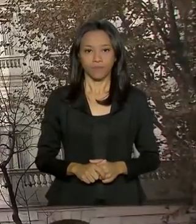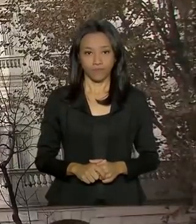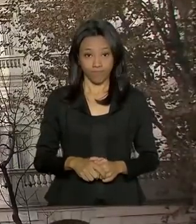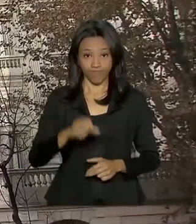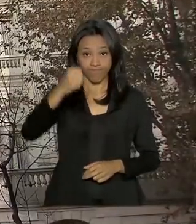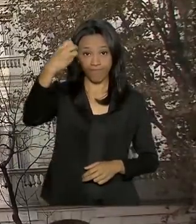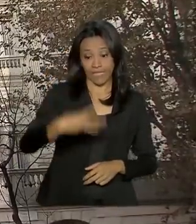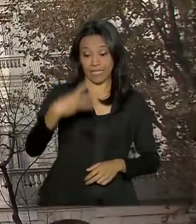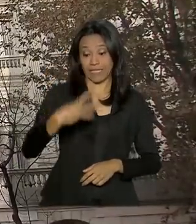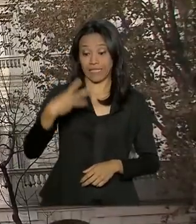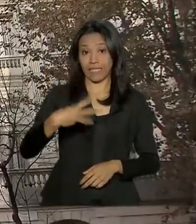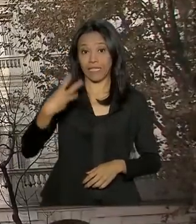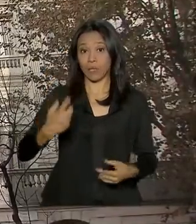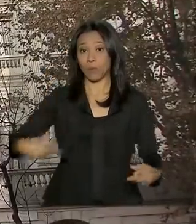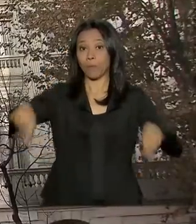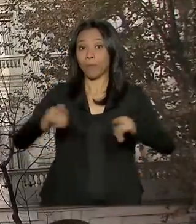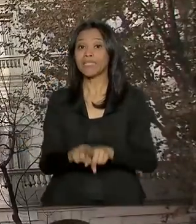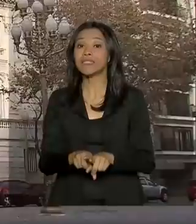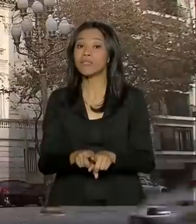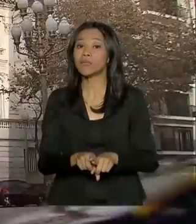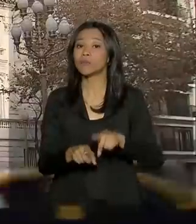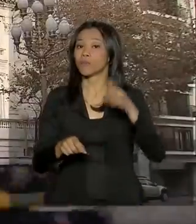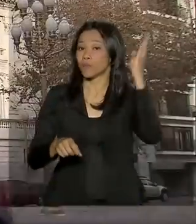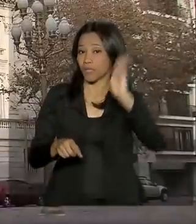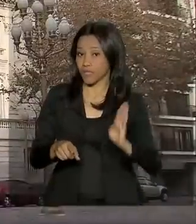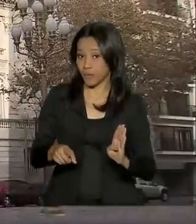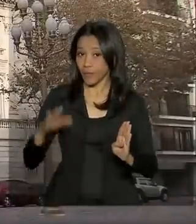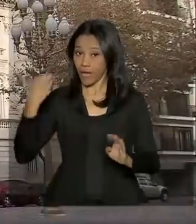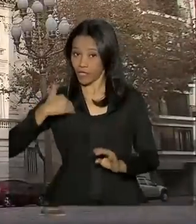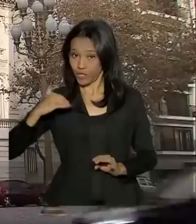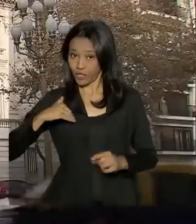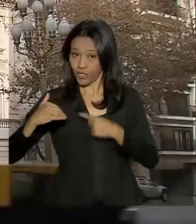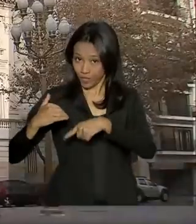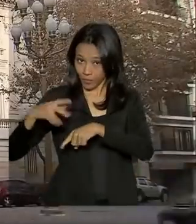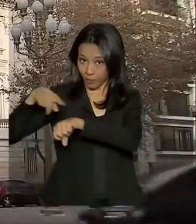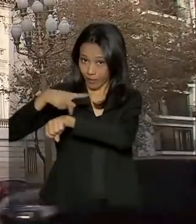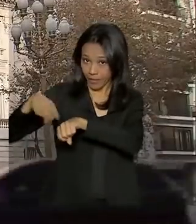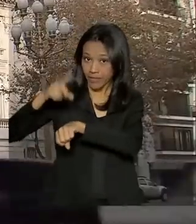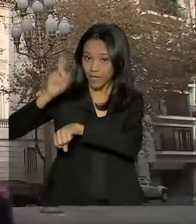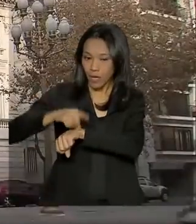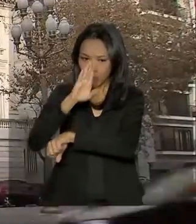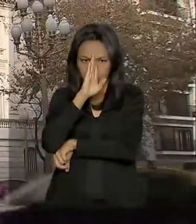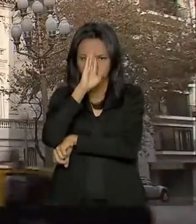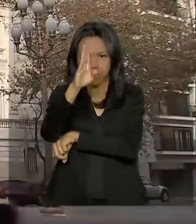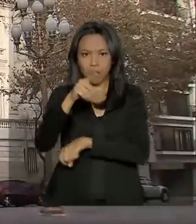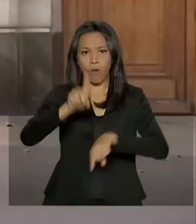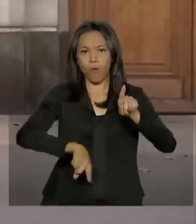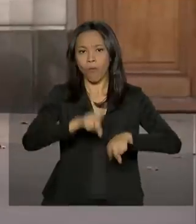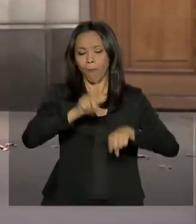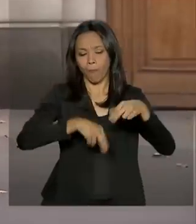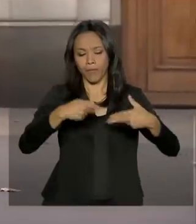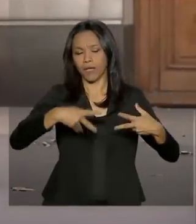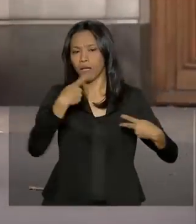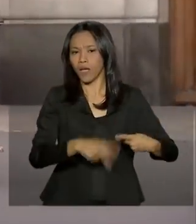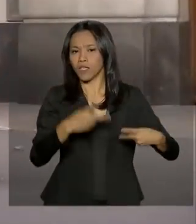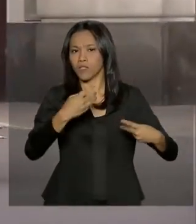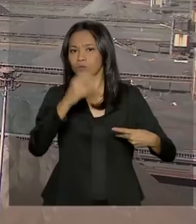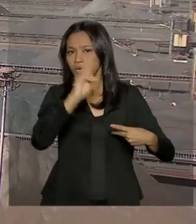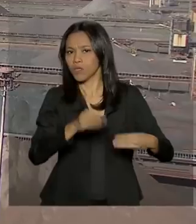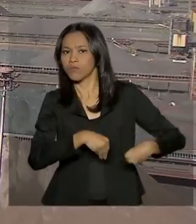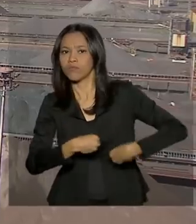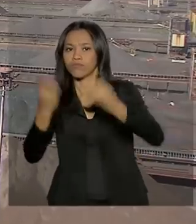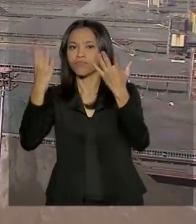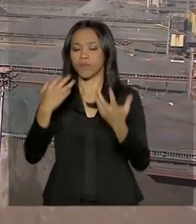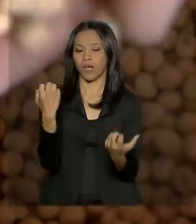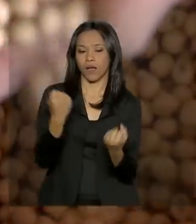Terceiro maior parceiro comercial do Brasil, a Argentina é o principal destino dos produtos brasileiros. Automóveis,